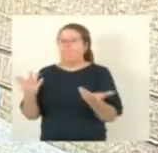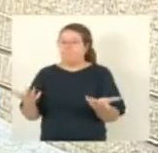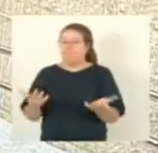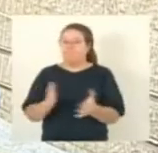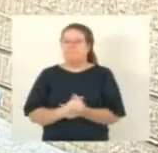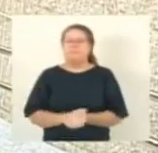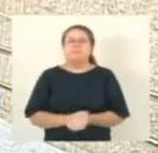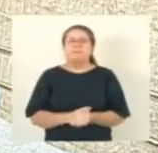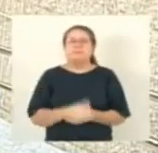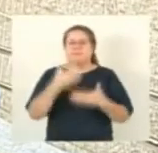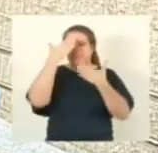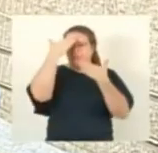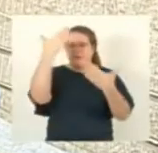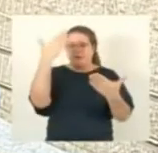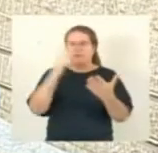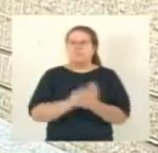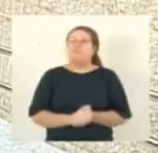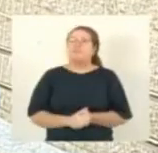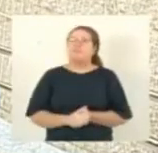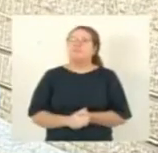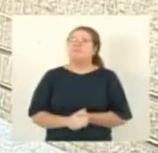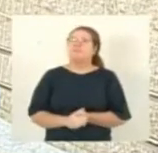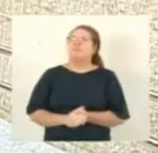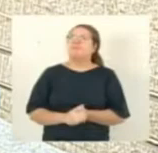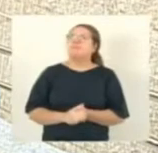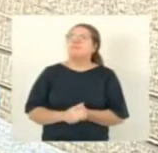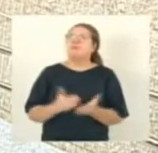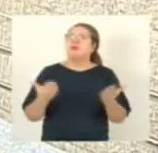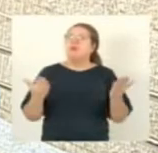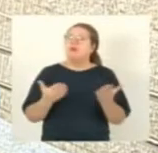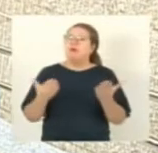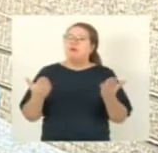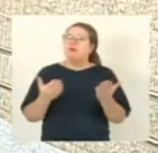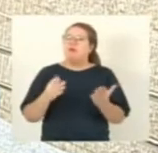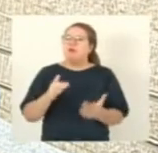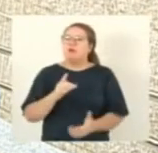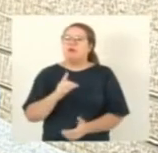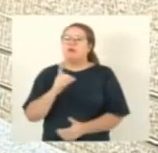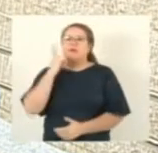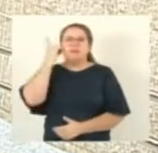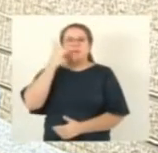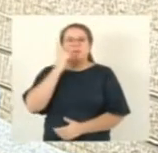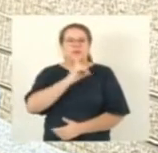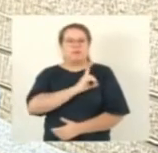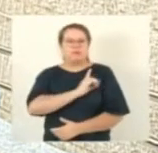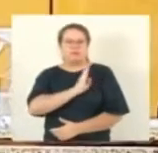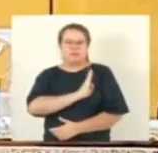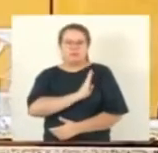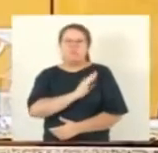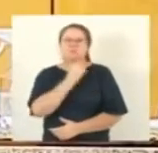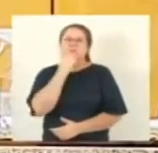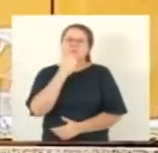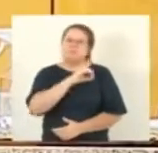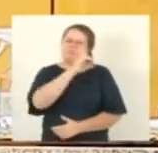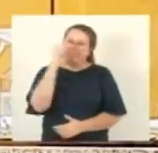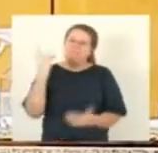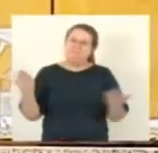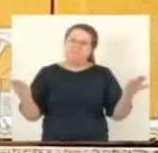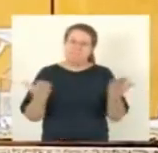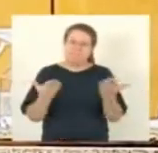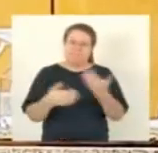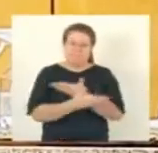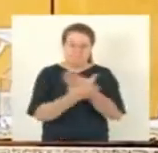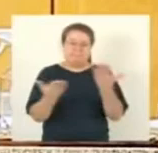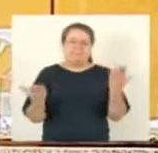Deputado Majeski, faz favor aqui, com a palavra o deputado Danilo Baez. Bom dia, presidente Dari